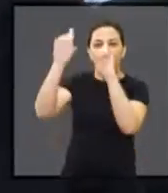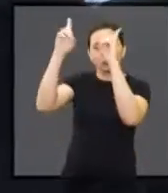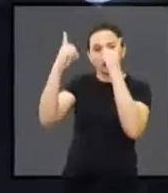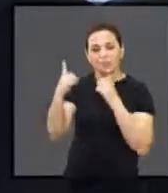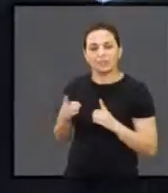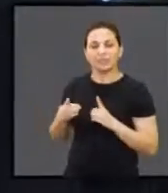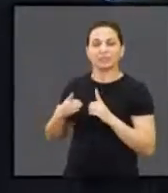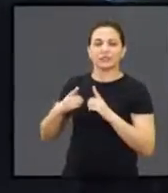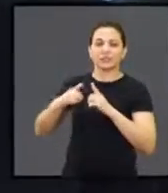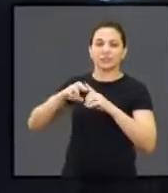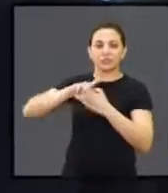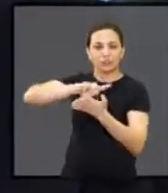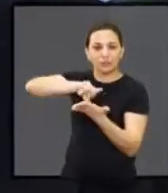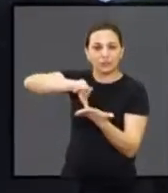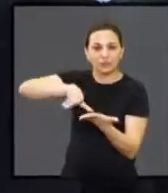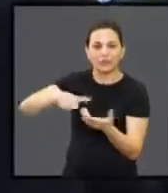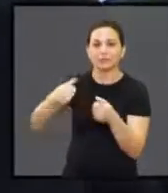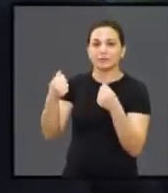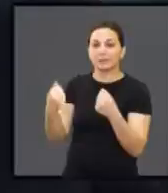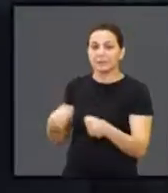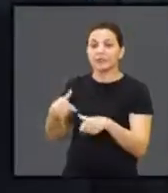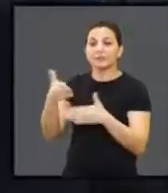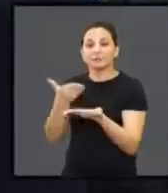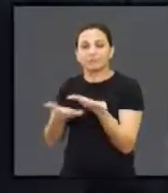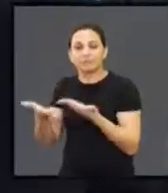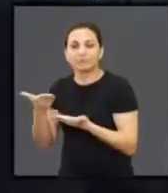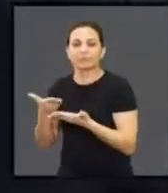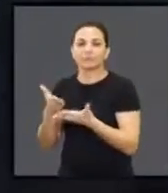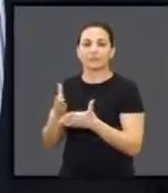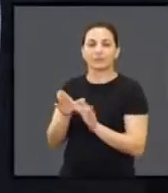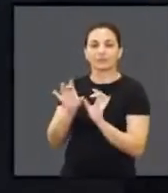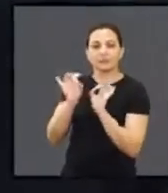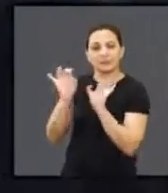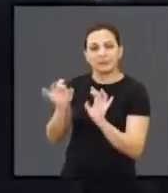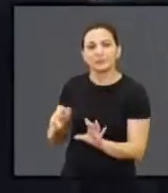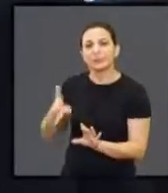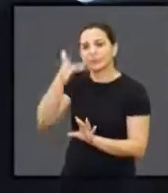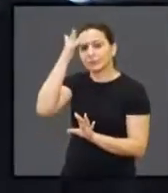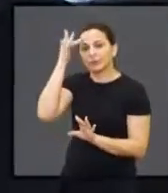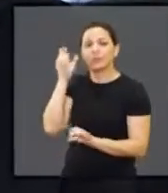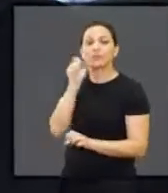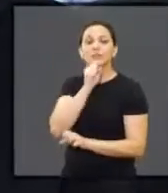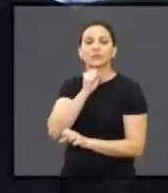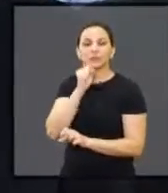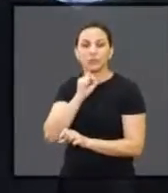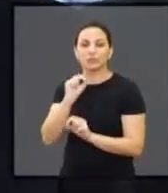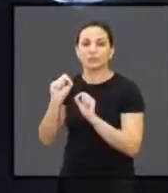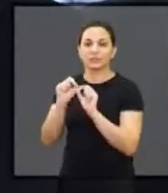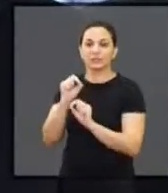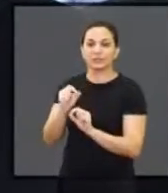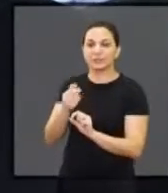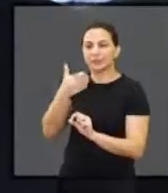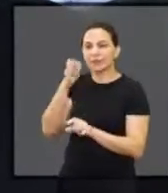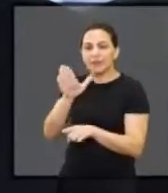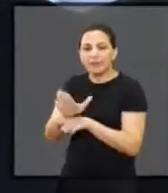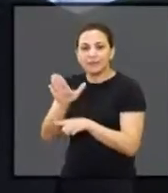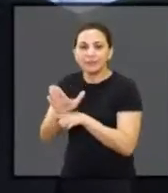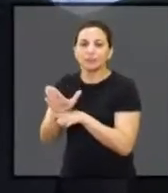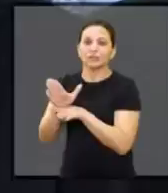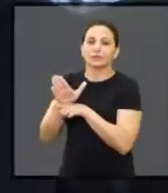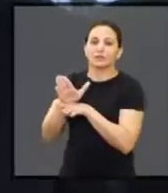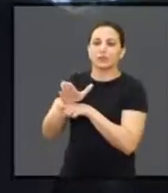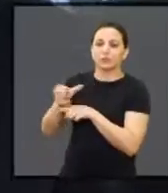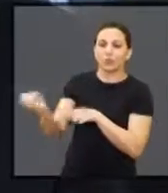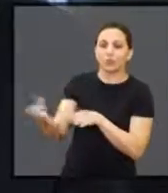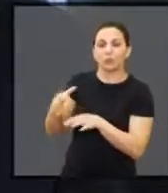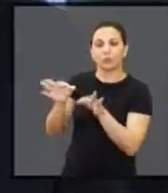tem qualquer tipo de deficiência e que precisa de reabilitação, especialmente a população mais idosa, que vai ser a grande beneficiada com